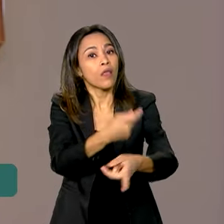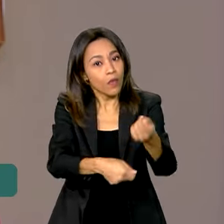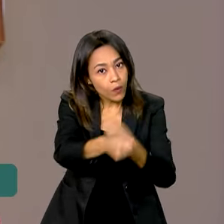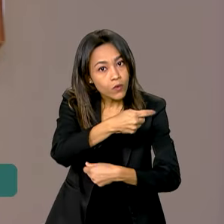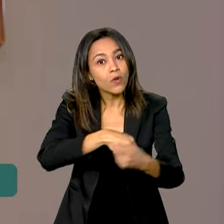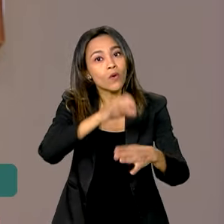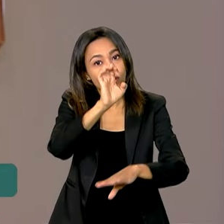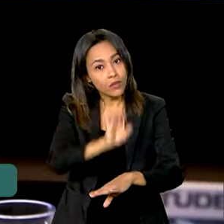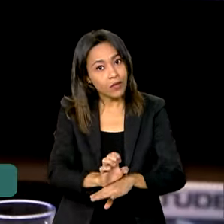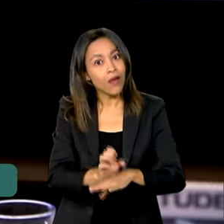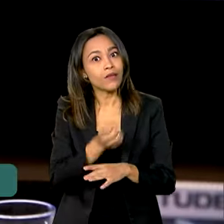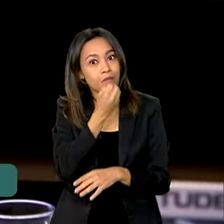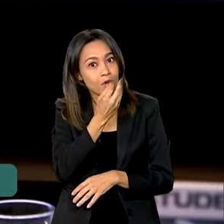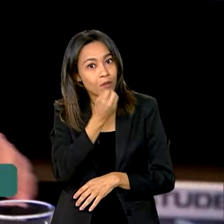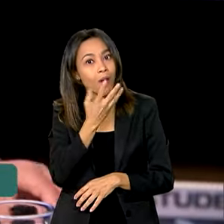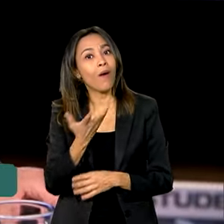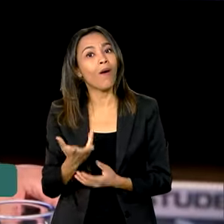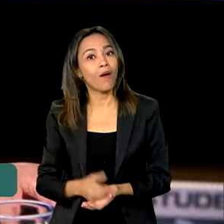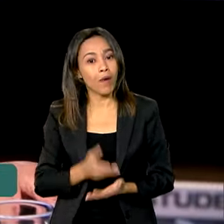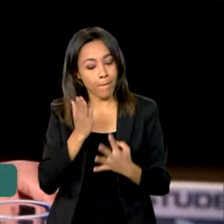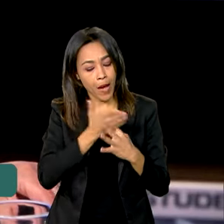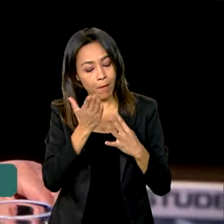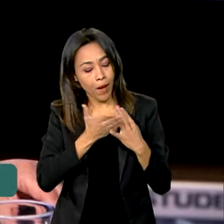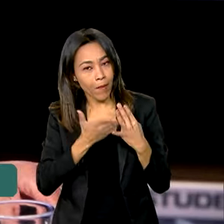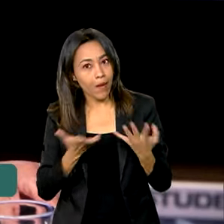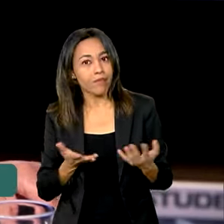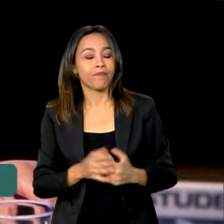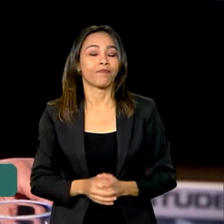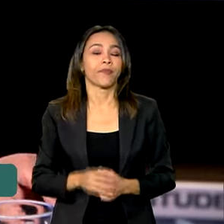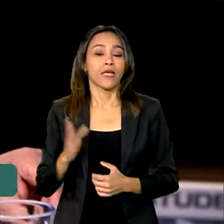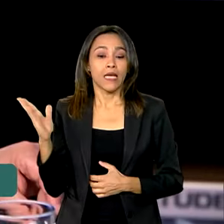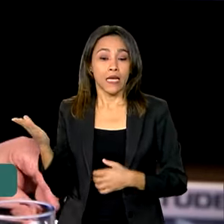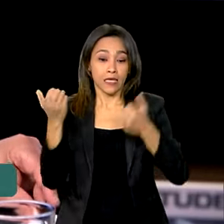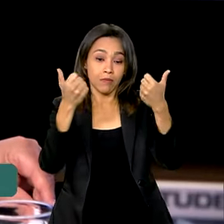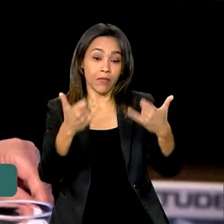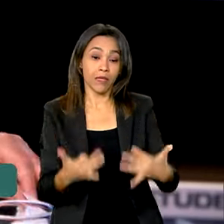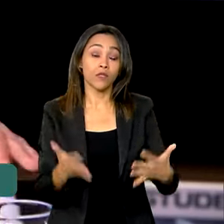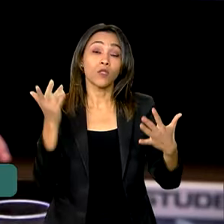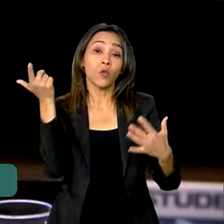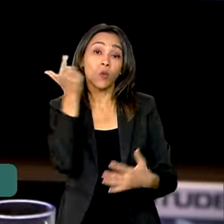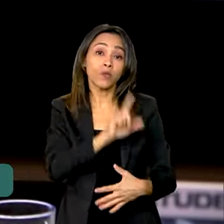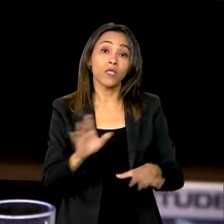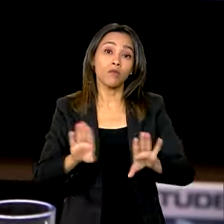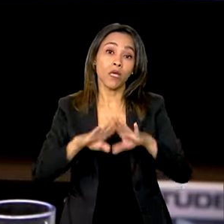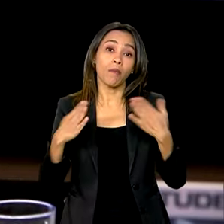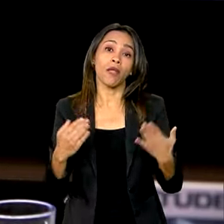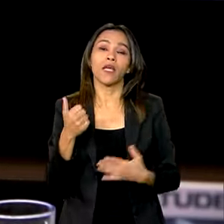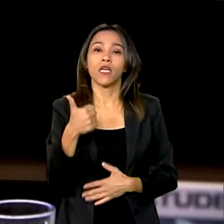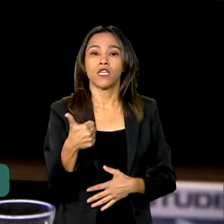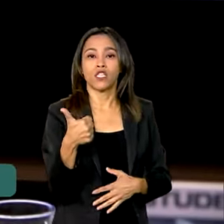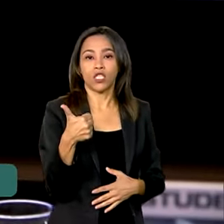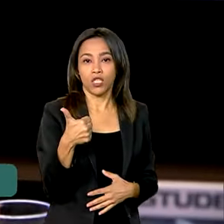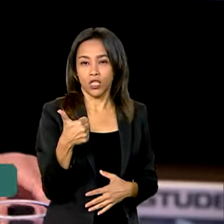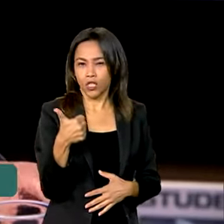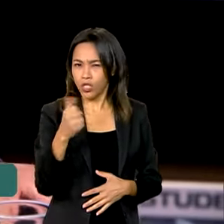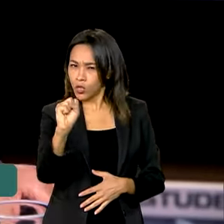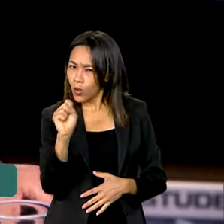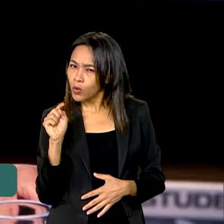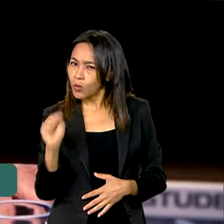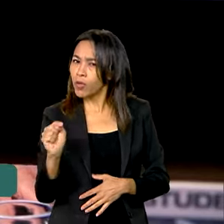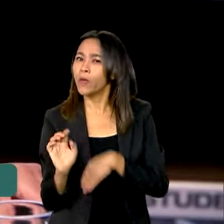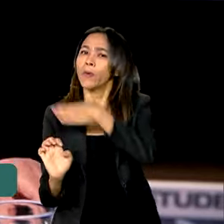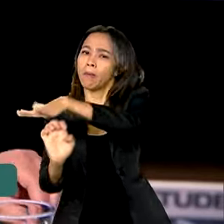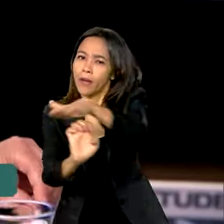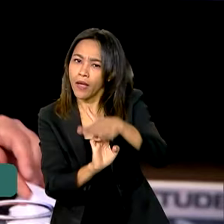favoráveis. Nós já conseguimos no Rio Grande do Sul reabrir 18 mil empresas que tinham fechado. O